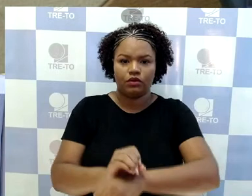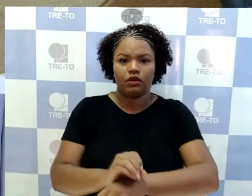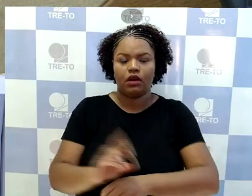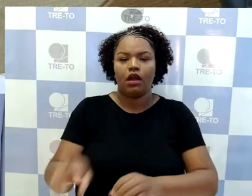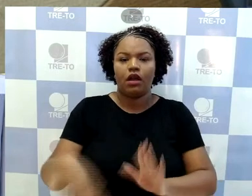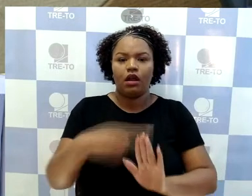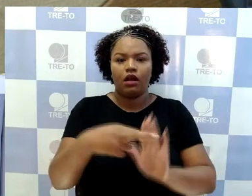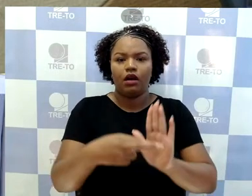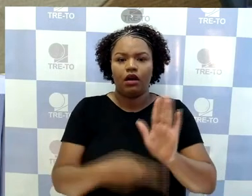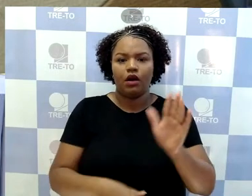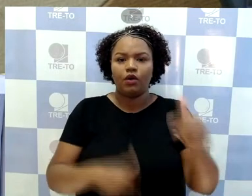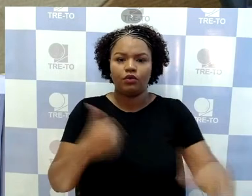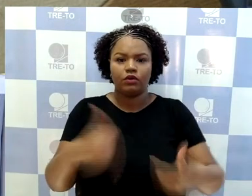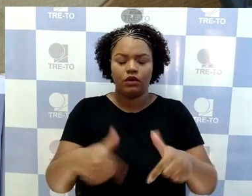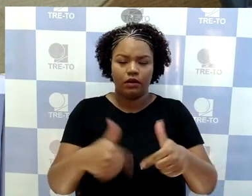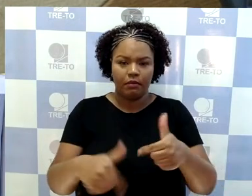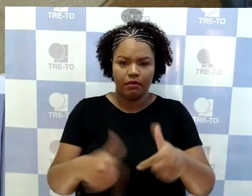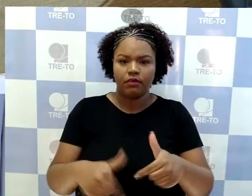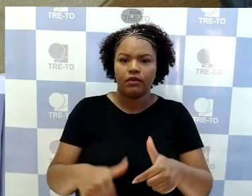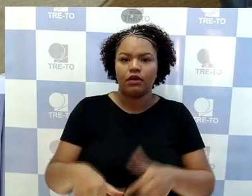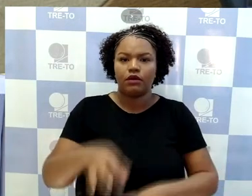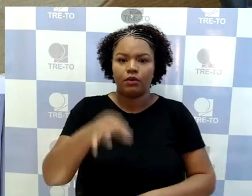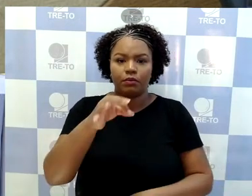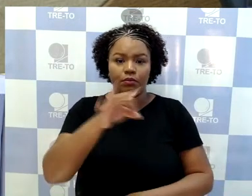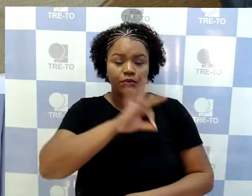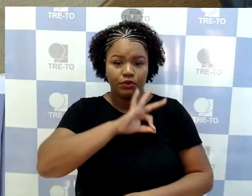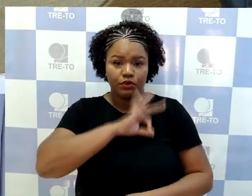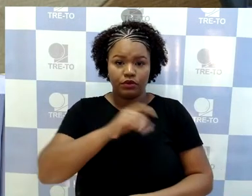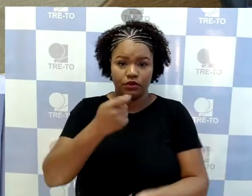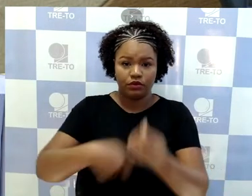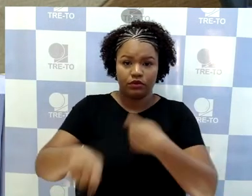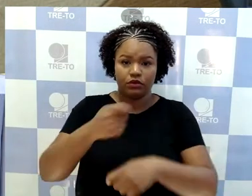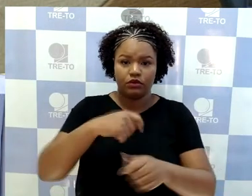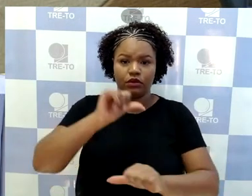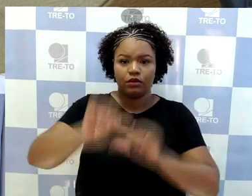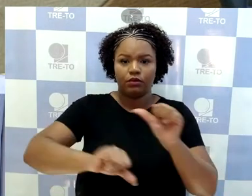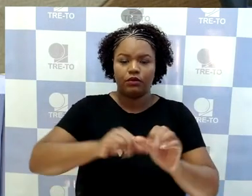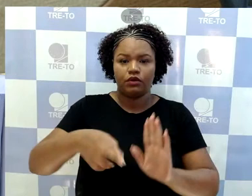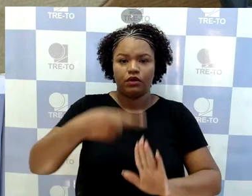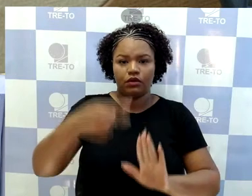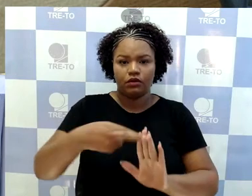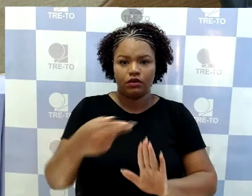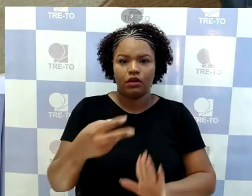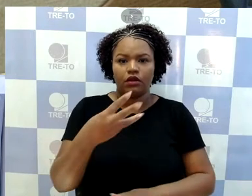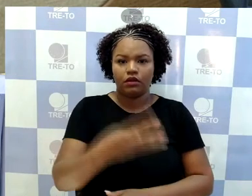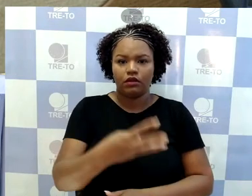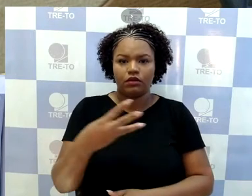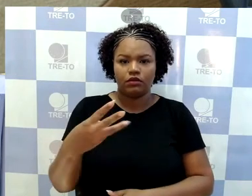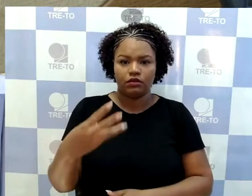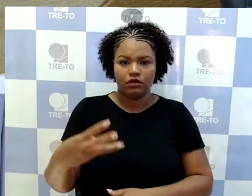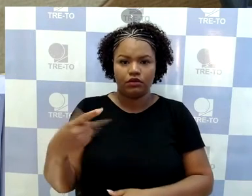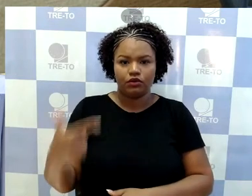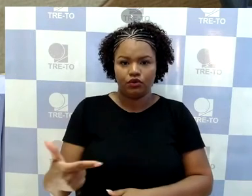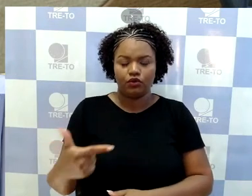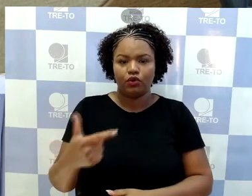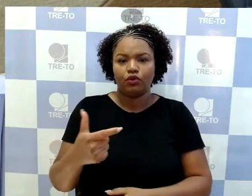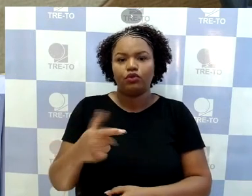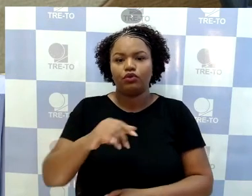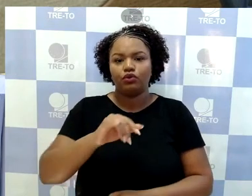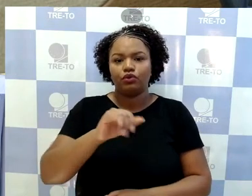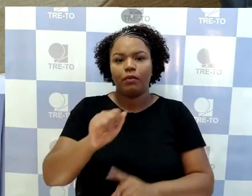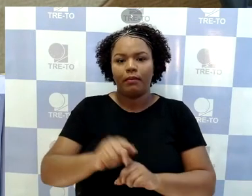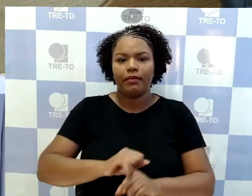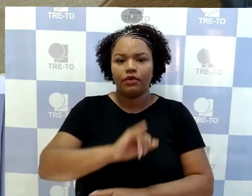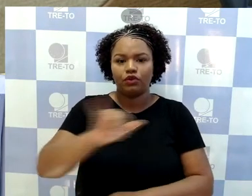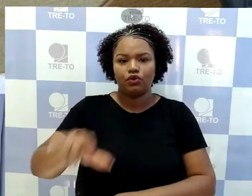de Polícia Administrativa e altera as resoluções 332 de 25 de junho de 2015, 482 de